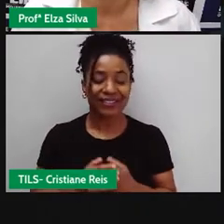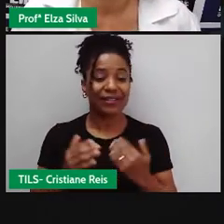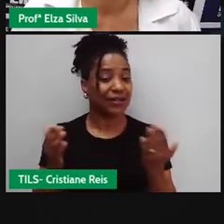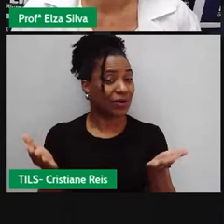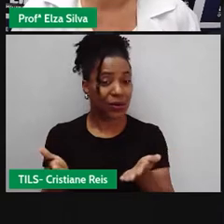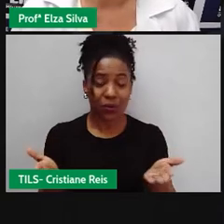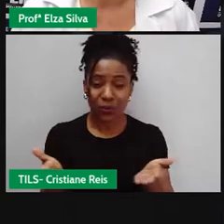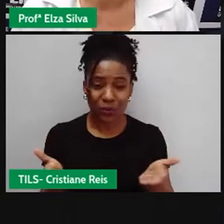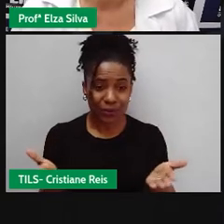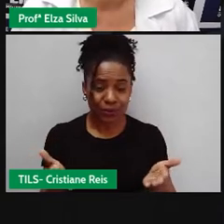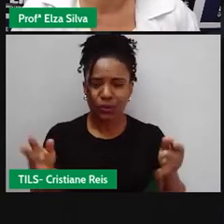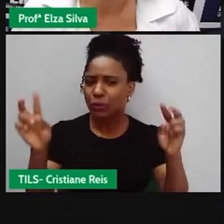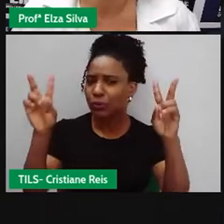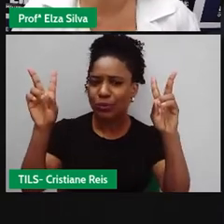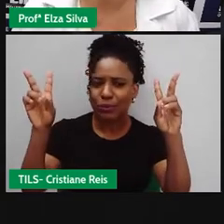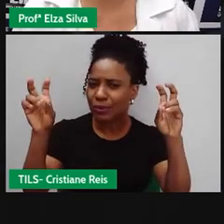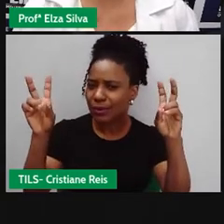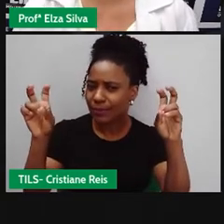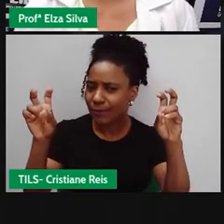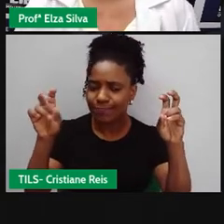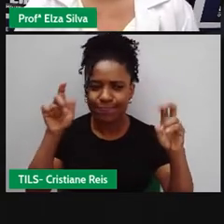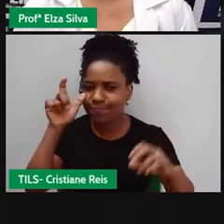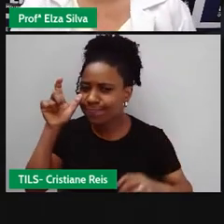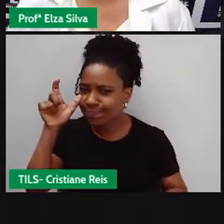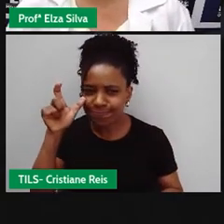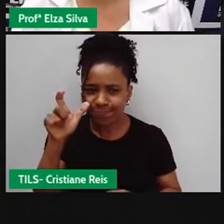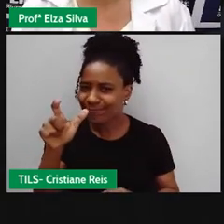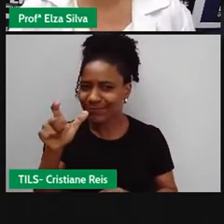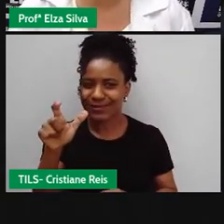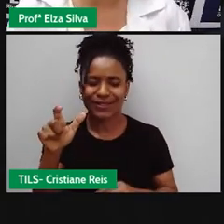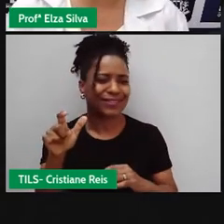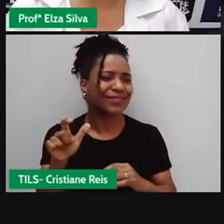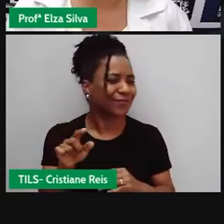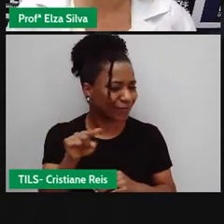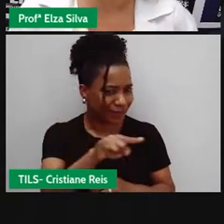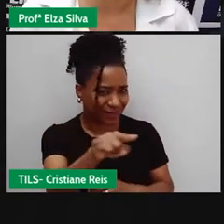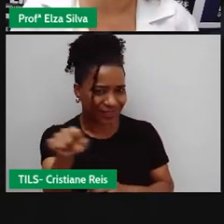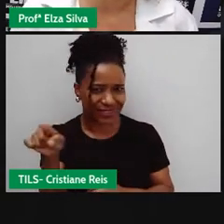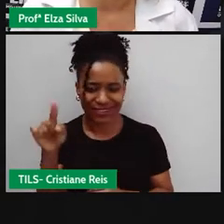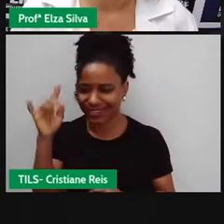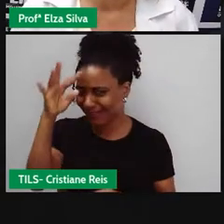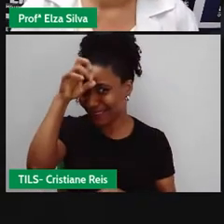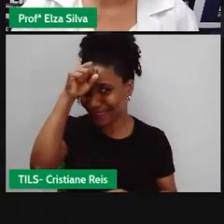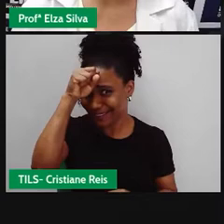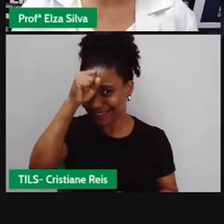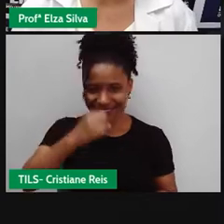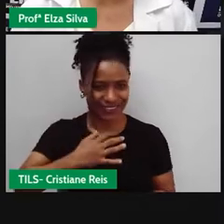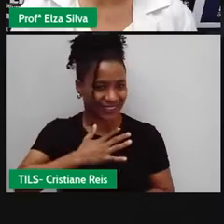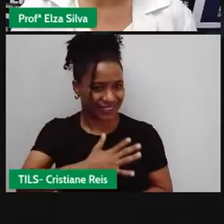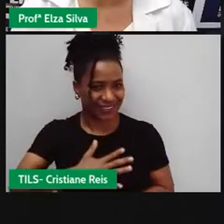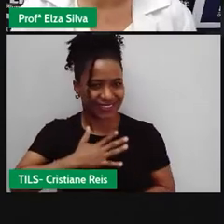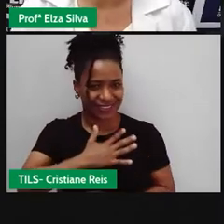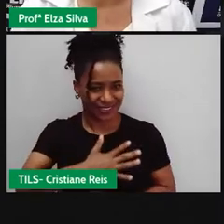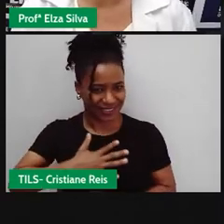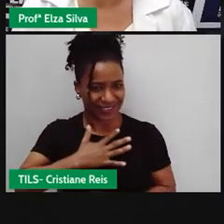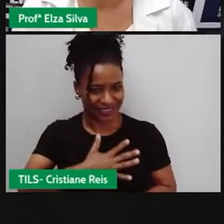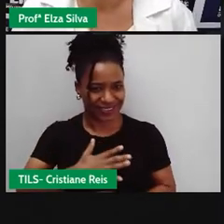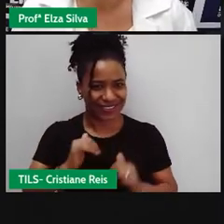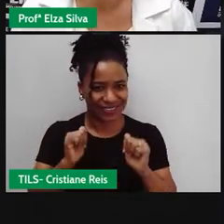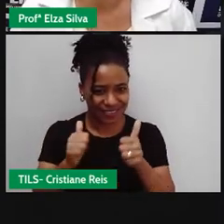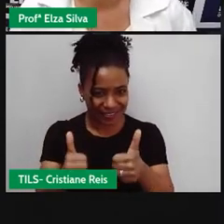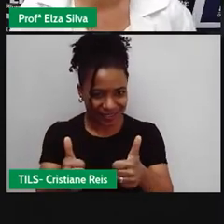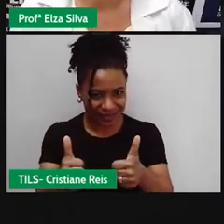hoje é um tema muito interessante. Eu tenho certeza que vocês vão gostar. Nós vamos falar sobre